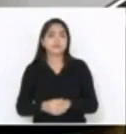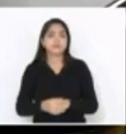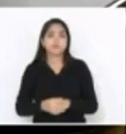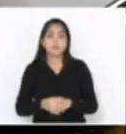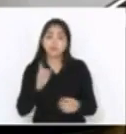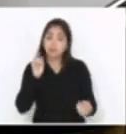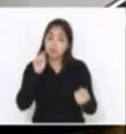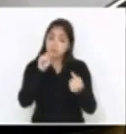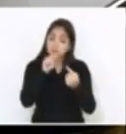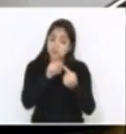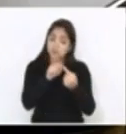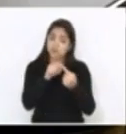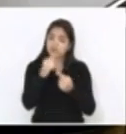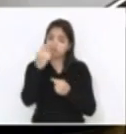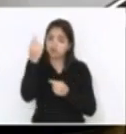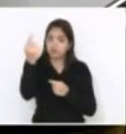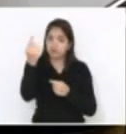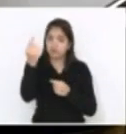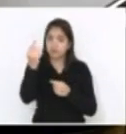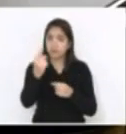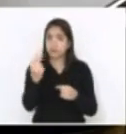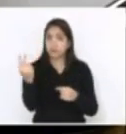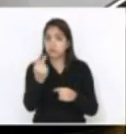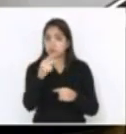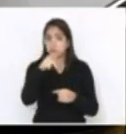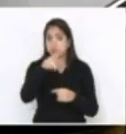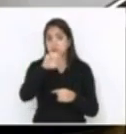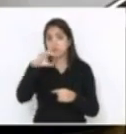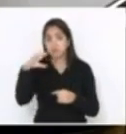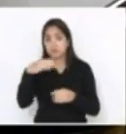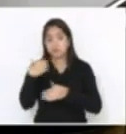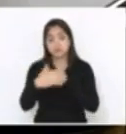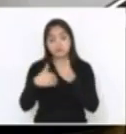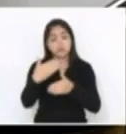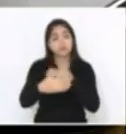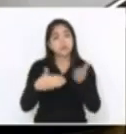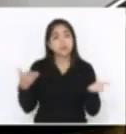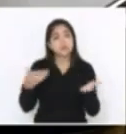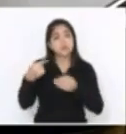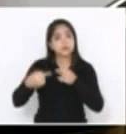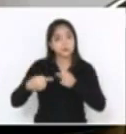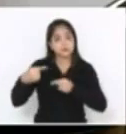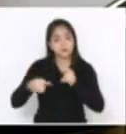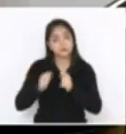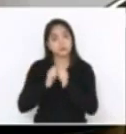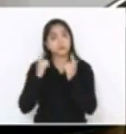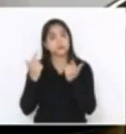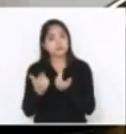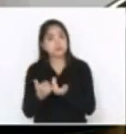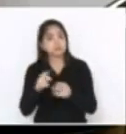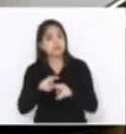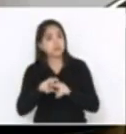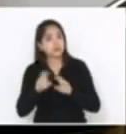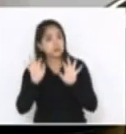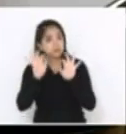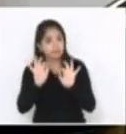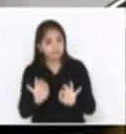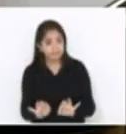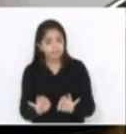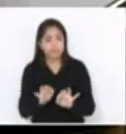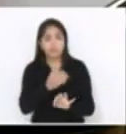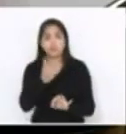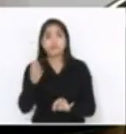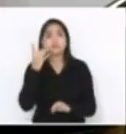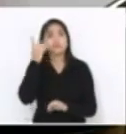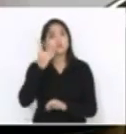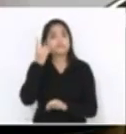objetivo único das duas PECs que tramito e estão em discussão nesta Casa. Por isso, tenho certeza, senhoras e